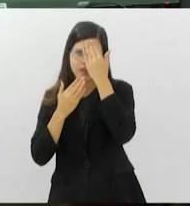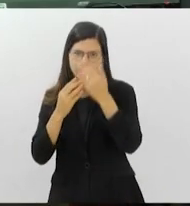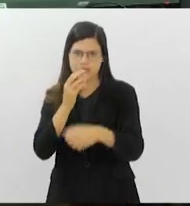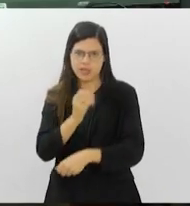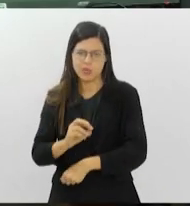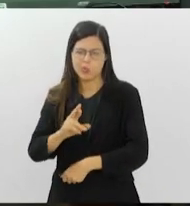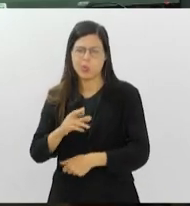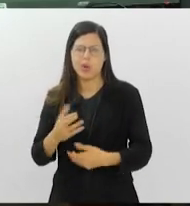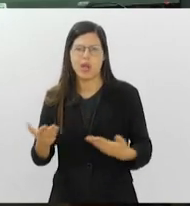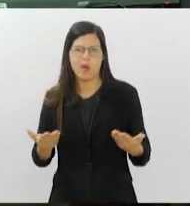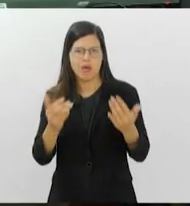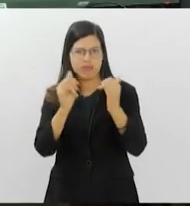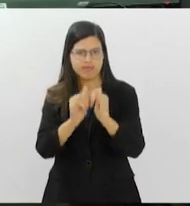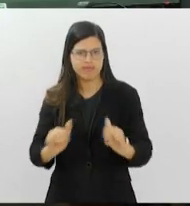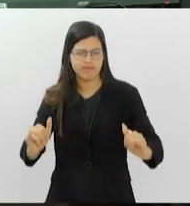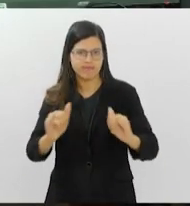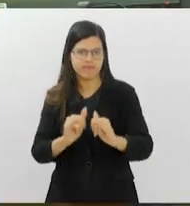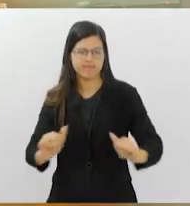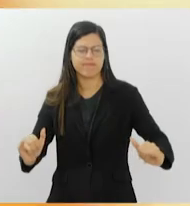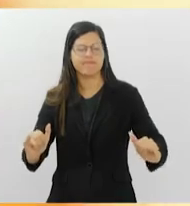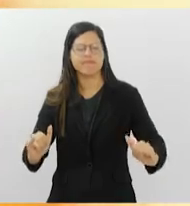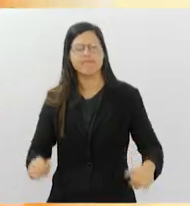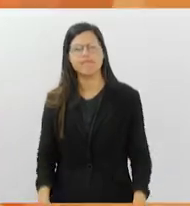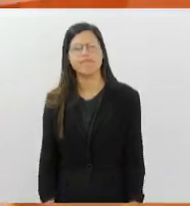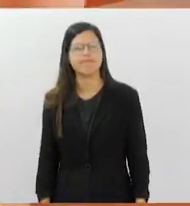Vamos ao nosso giro de notícias de hoje.